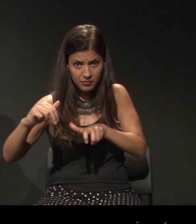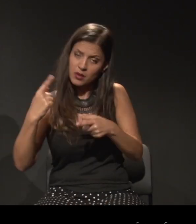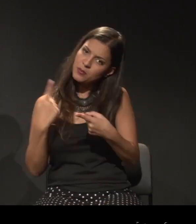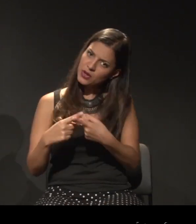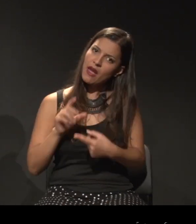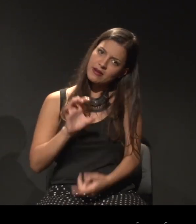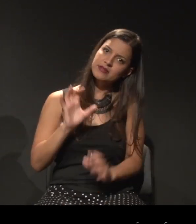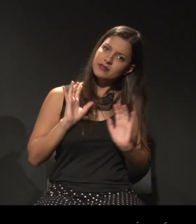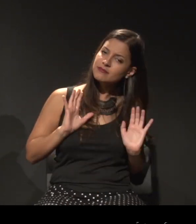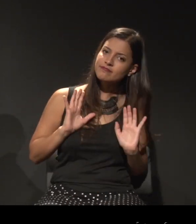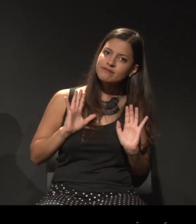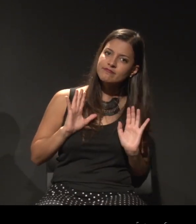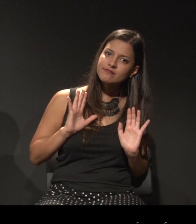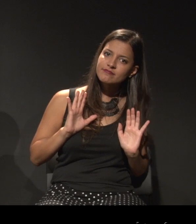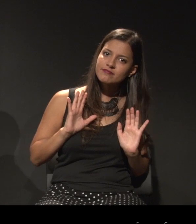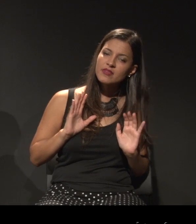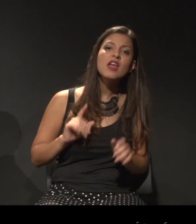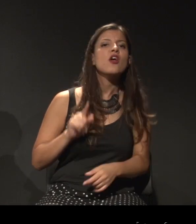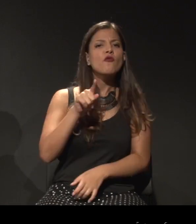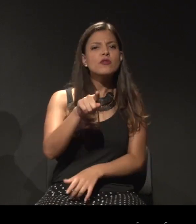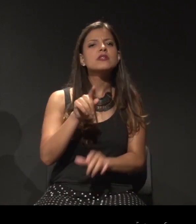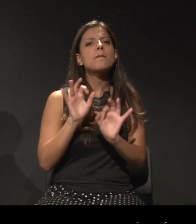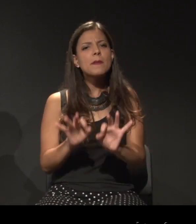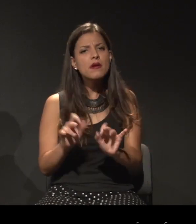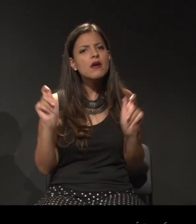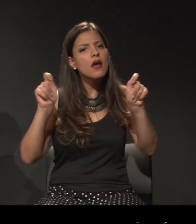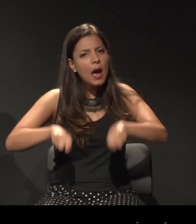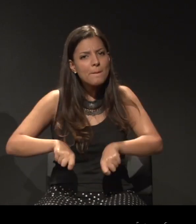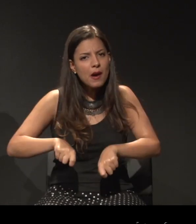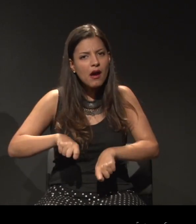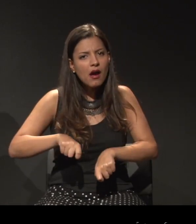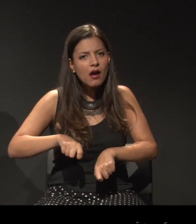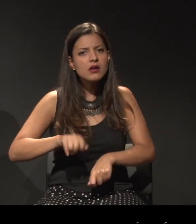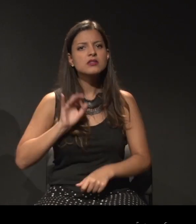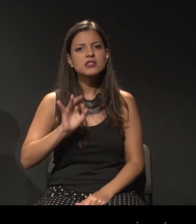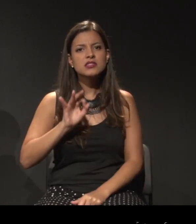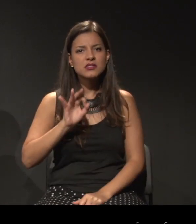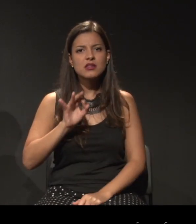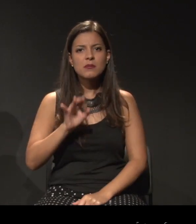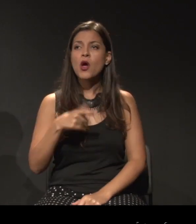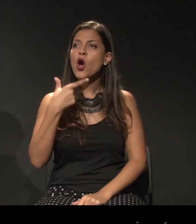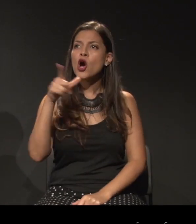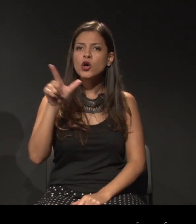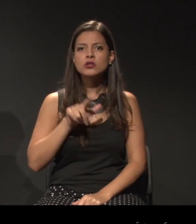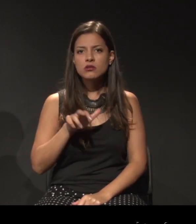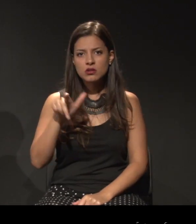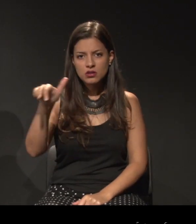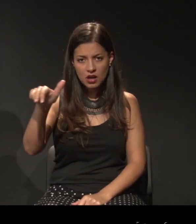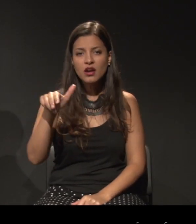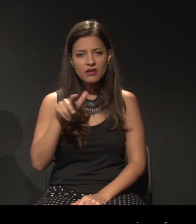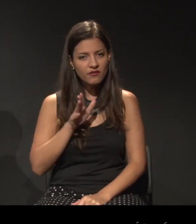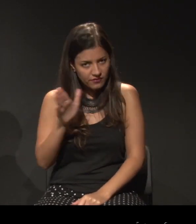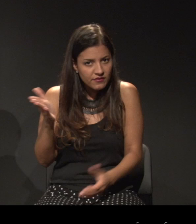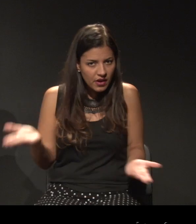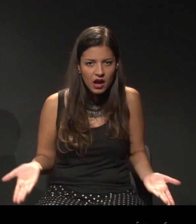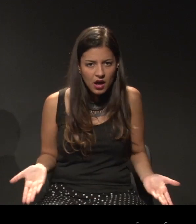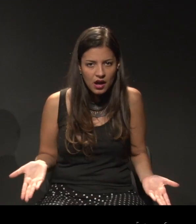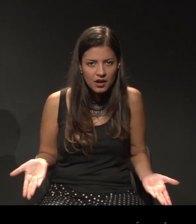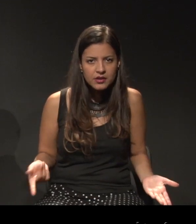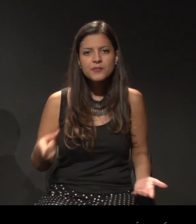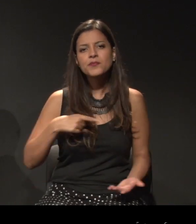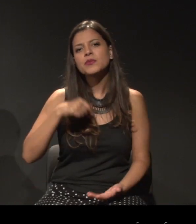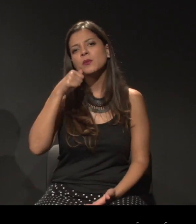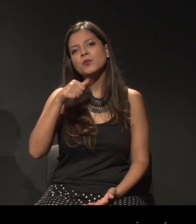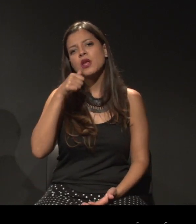isso. Você realmente vai ser capaz de se deslocar para os lugares outros? Tem uma fala da